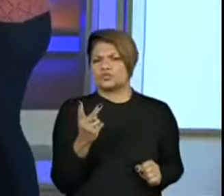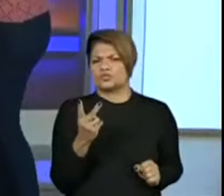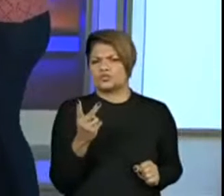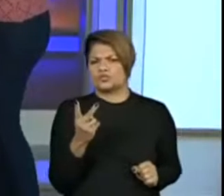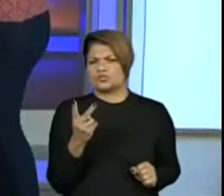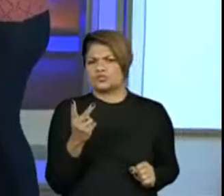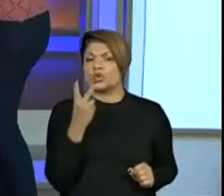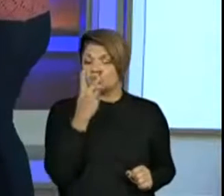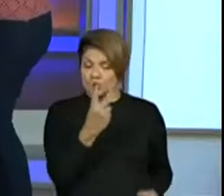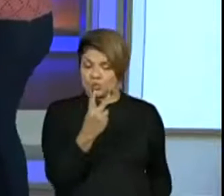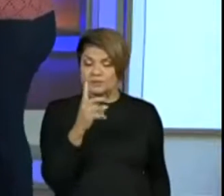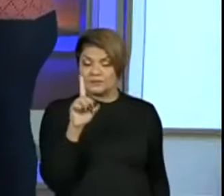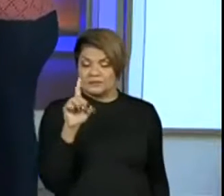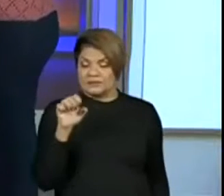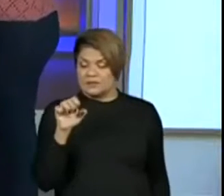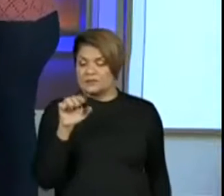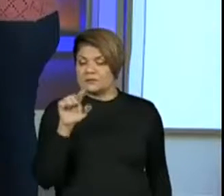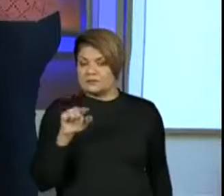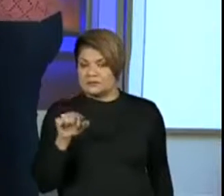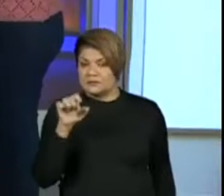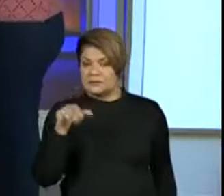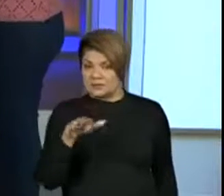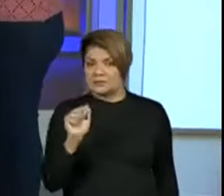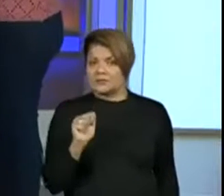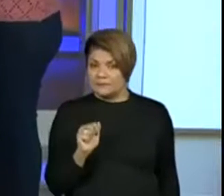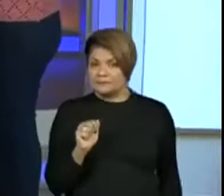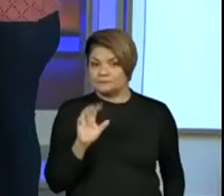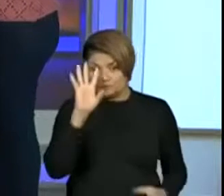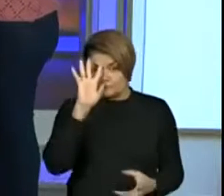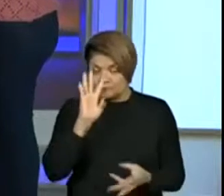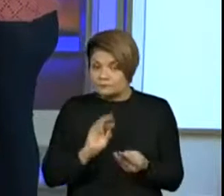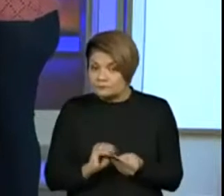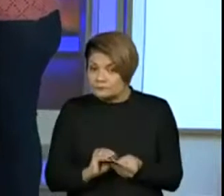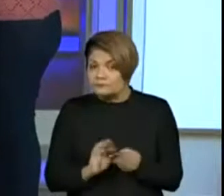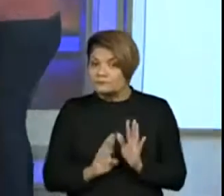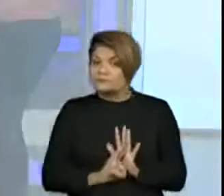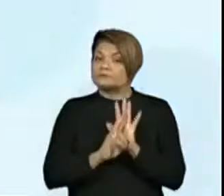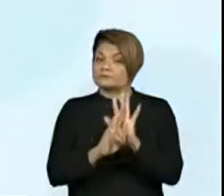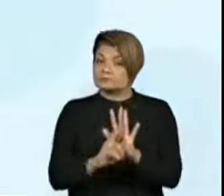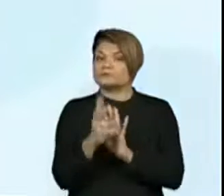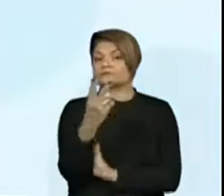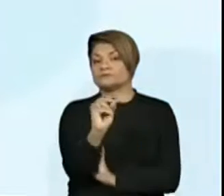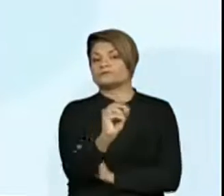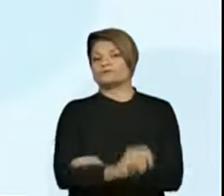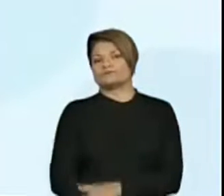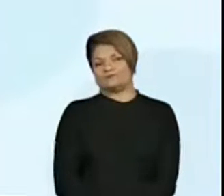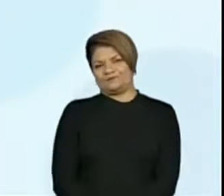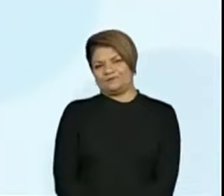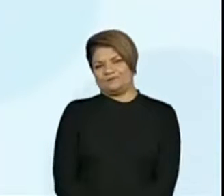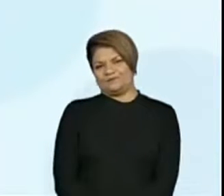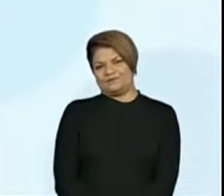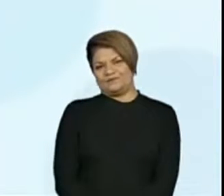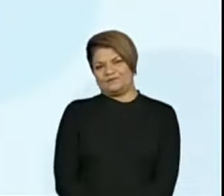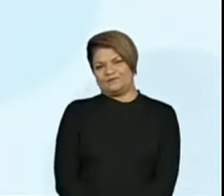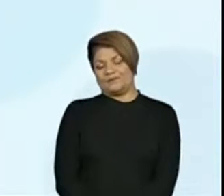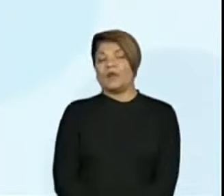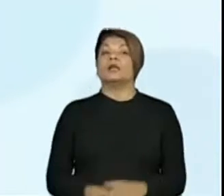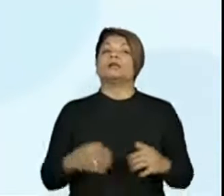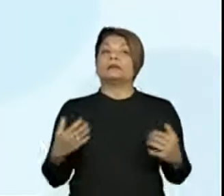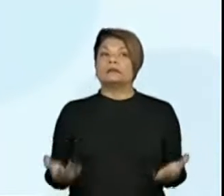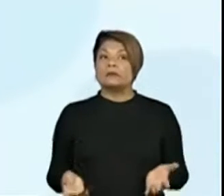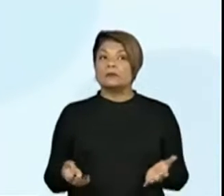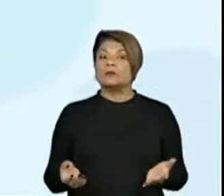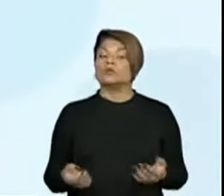dezenas. Então, duas dezenas, na verdade, representa? Vinte, isso mesmo. Olha só, então,